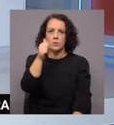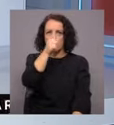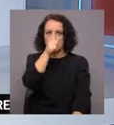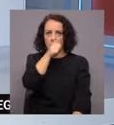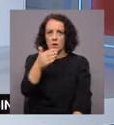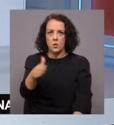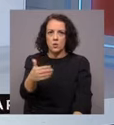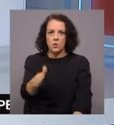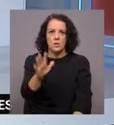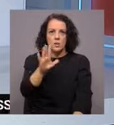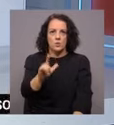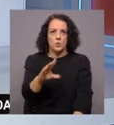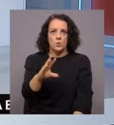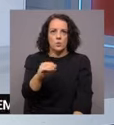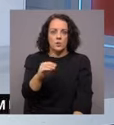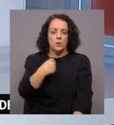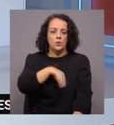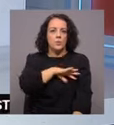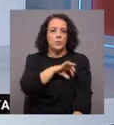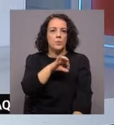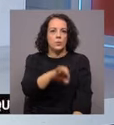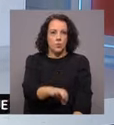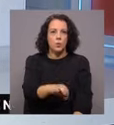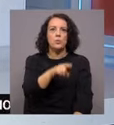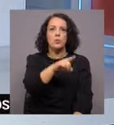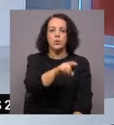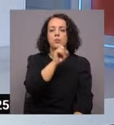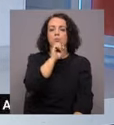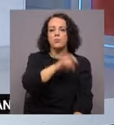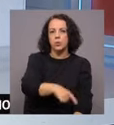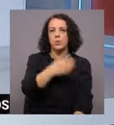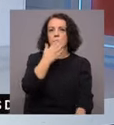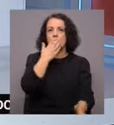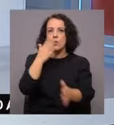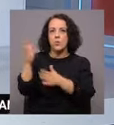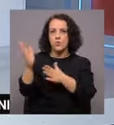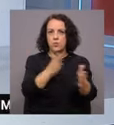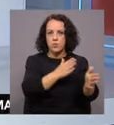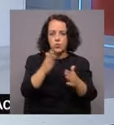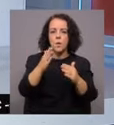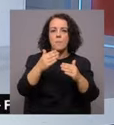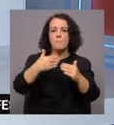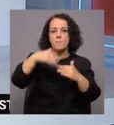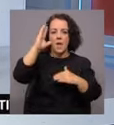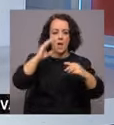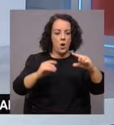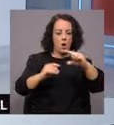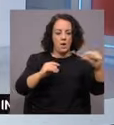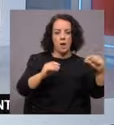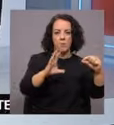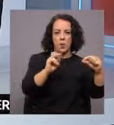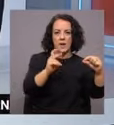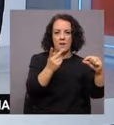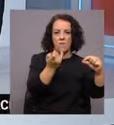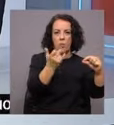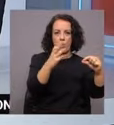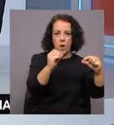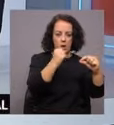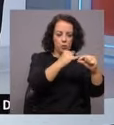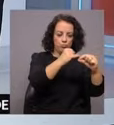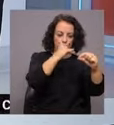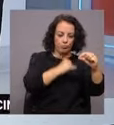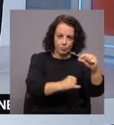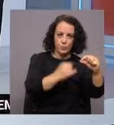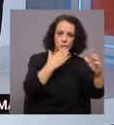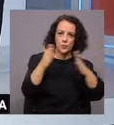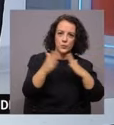vento também fraco moderado, de norte ao nordeste, por vezes forte nas terras altas, e intensificado durante a tarde a sul do Cabo Carvoeiro. Aqui também formação de